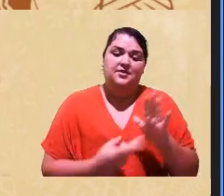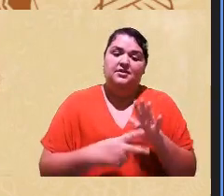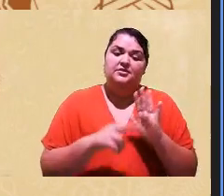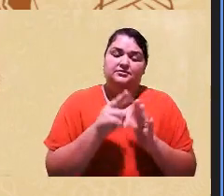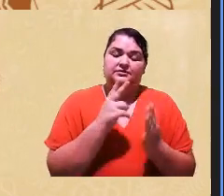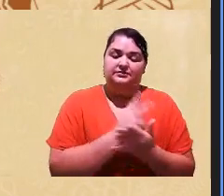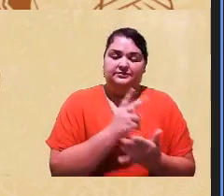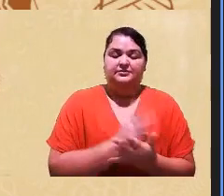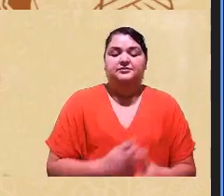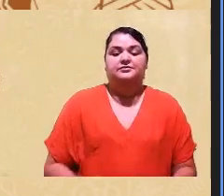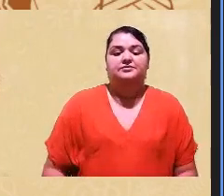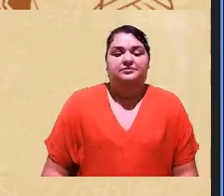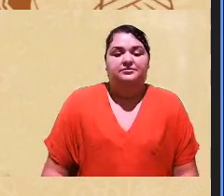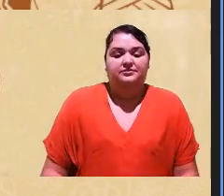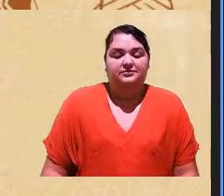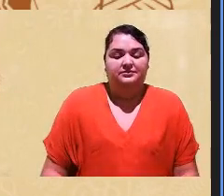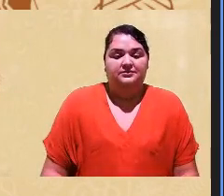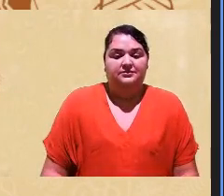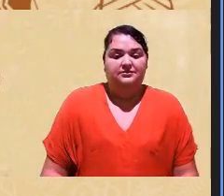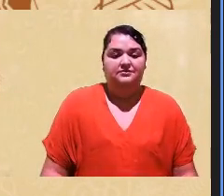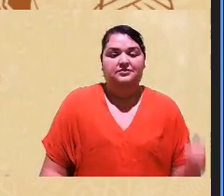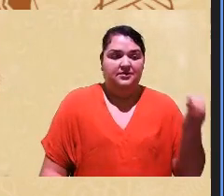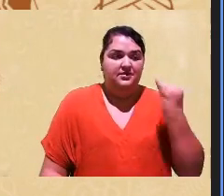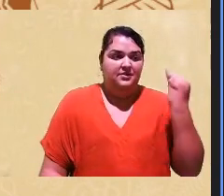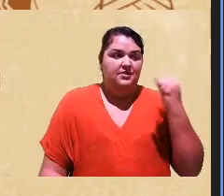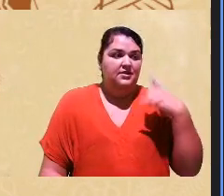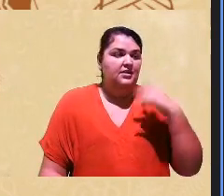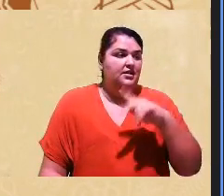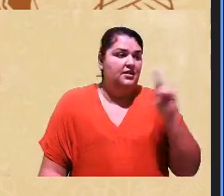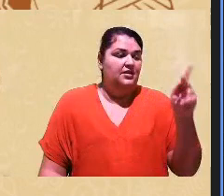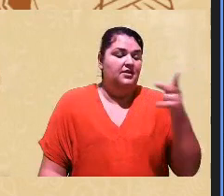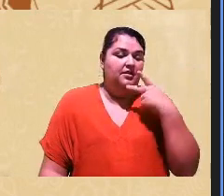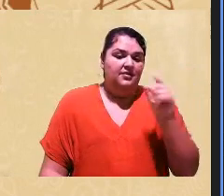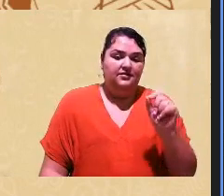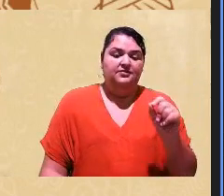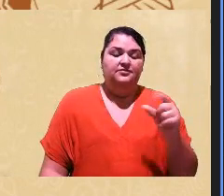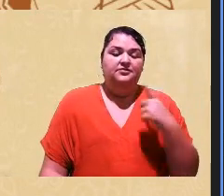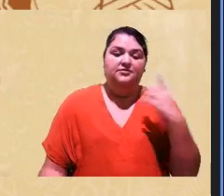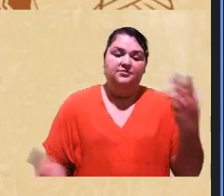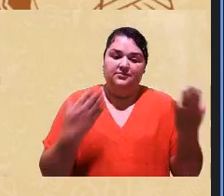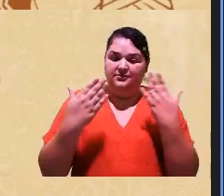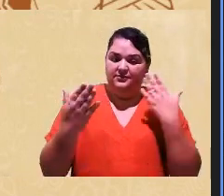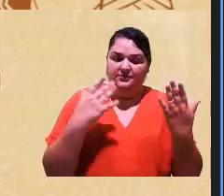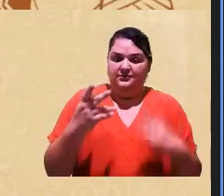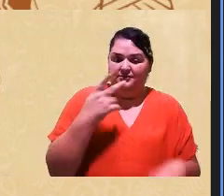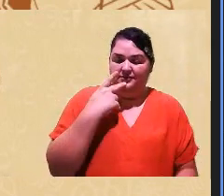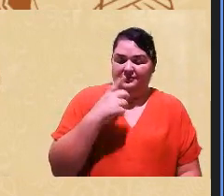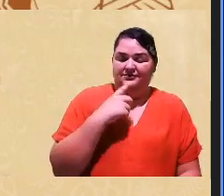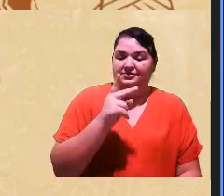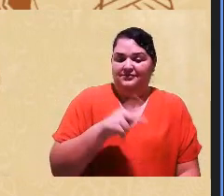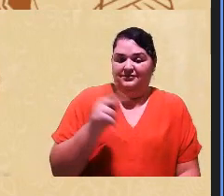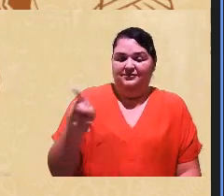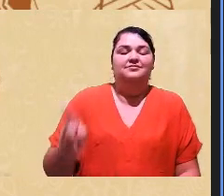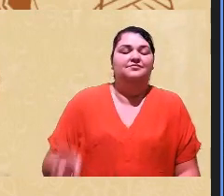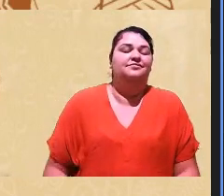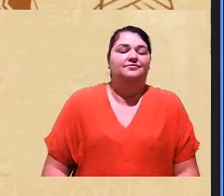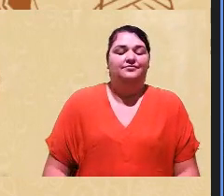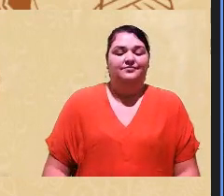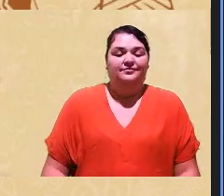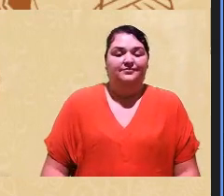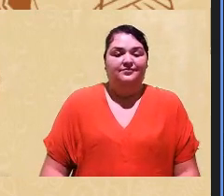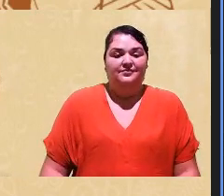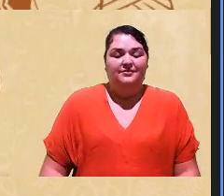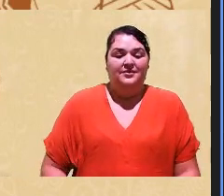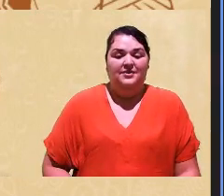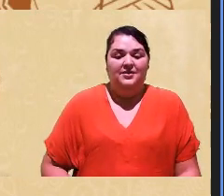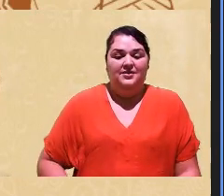é importante o professor que falou é o psicólogo que falou que o professor né foi quem